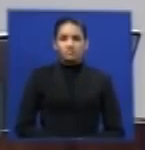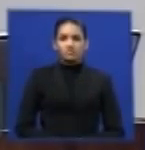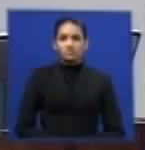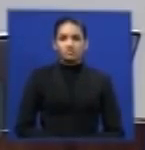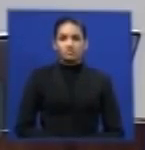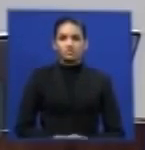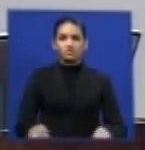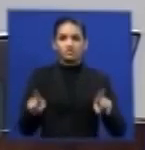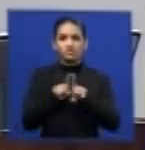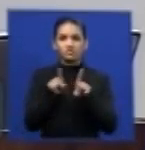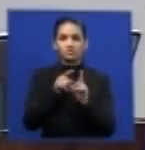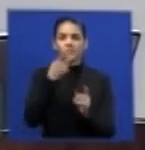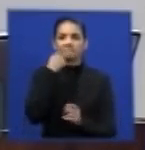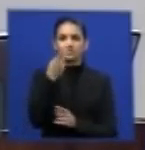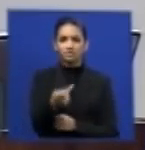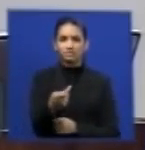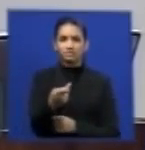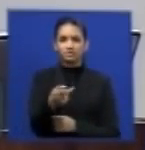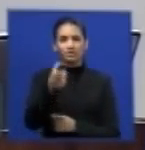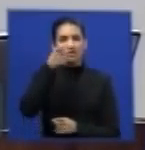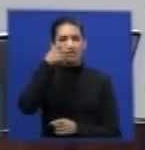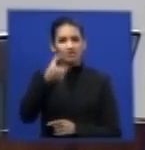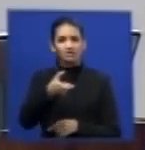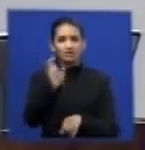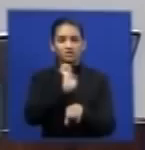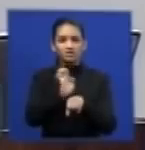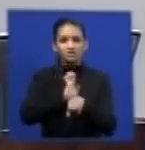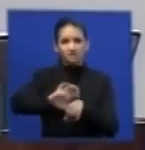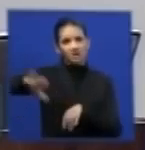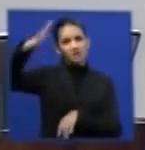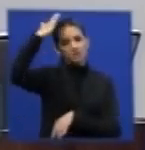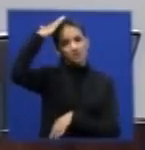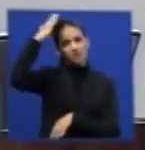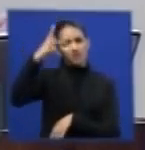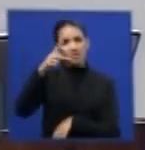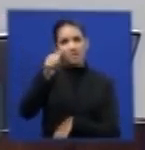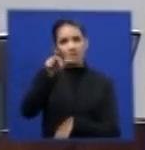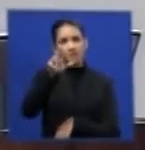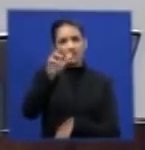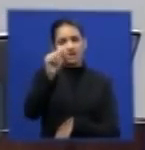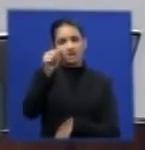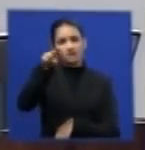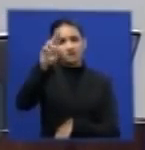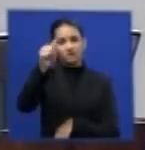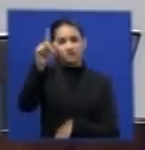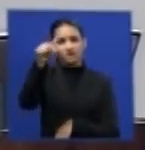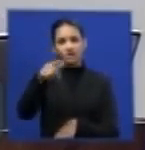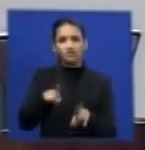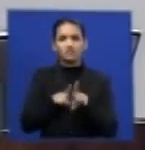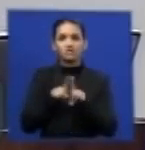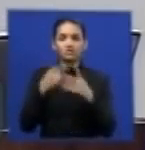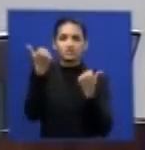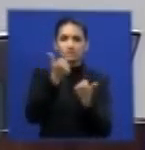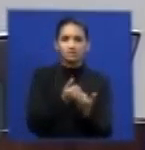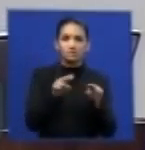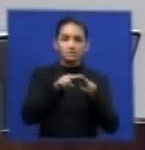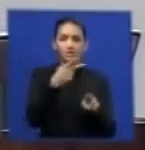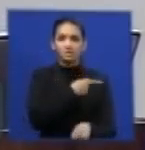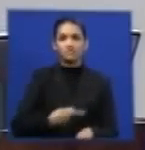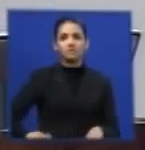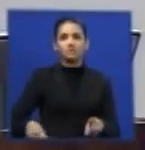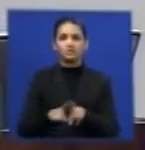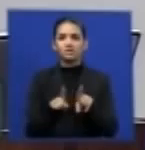registrar aqui que o interesse do estado do Paraná ao ser representado por seu presidente do órgão ambiental é mais do que tudo